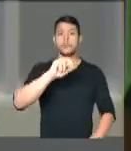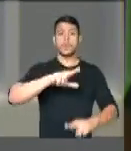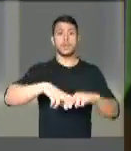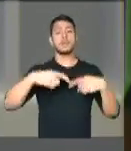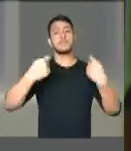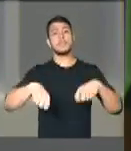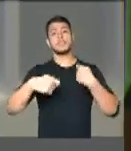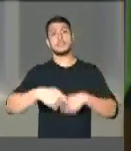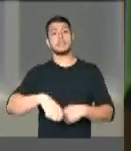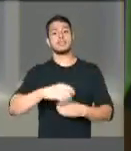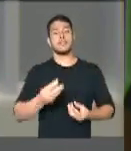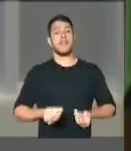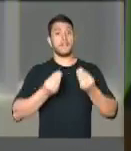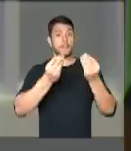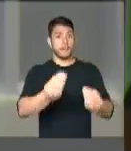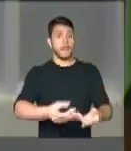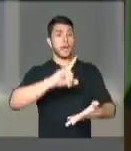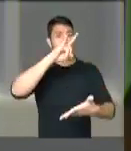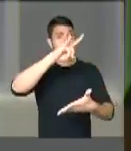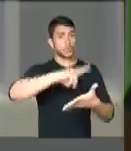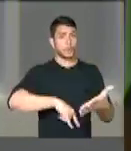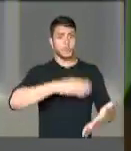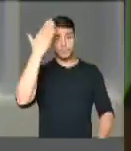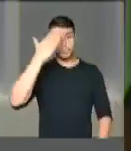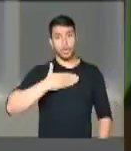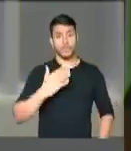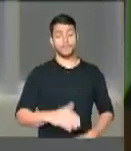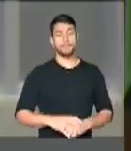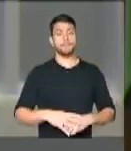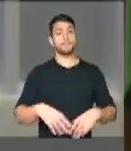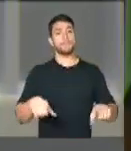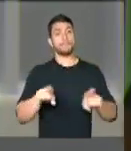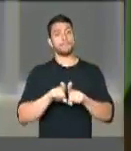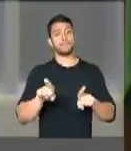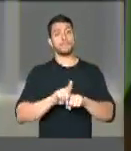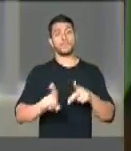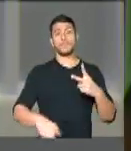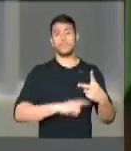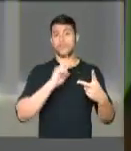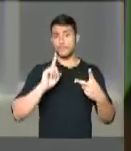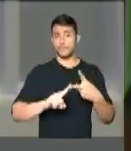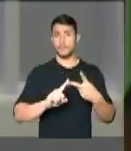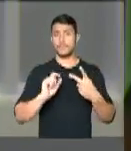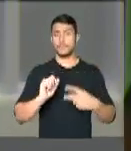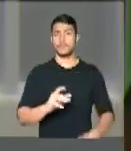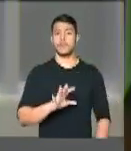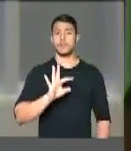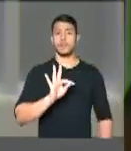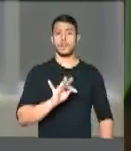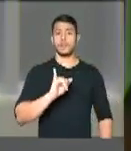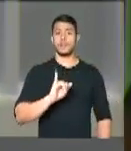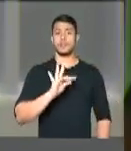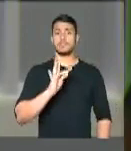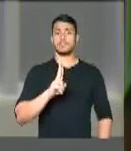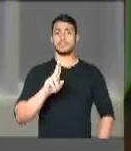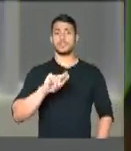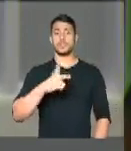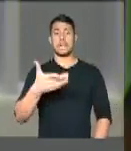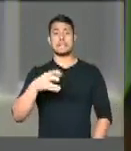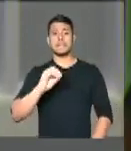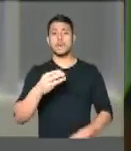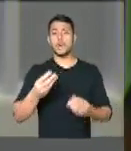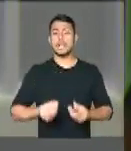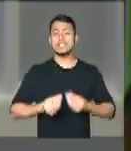certificação das comunidades, segundo e mais importante, a titulação dos seus territórios,